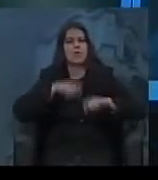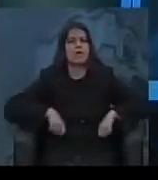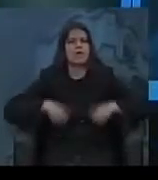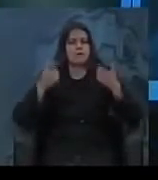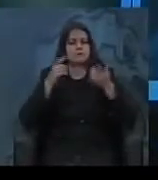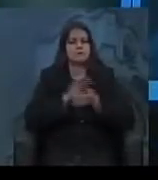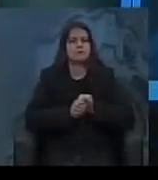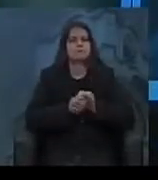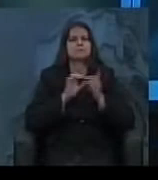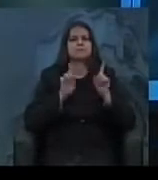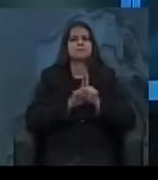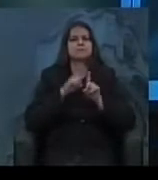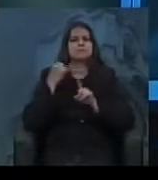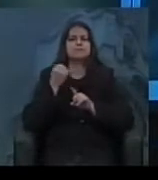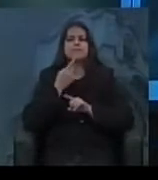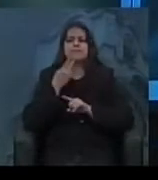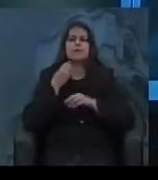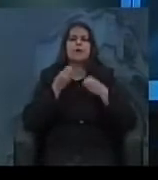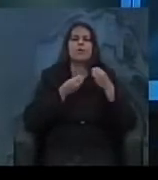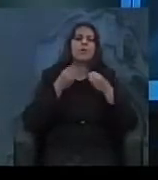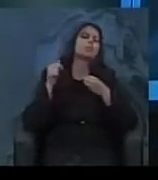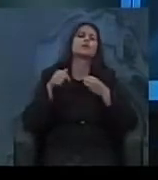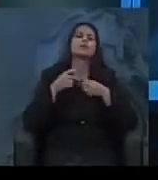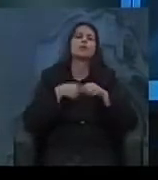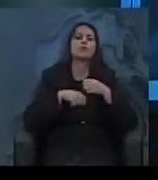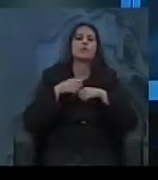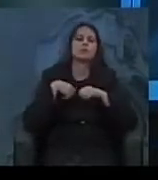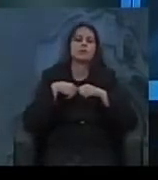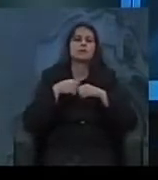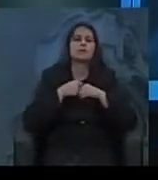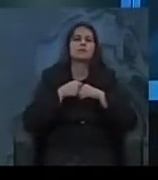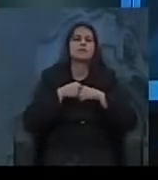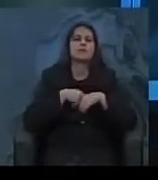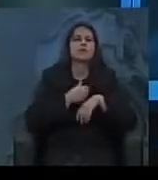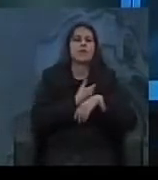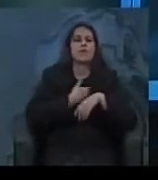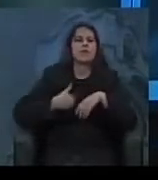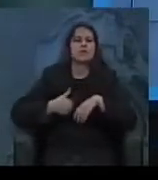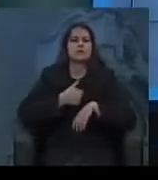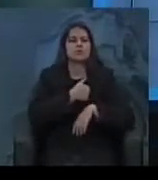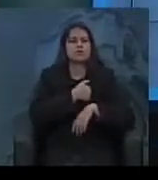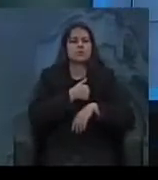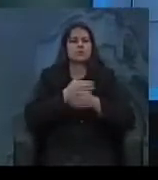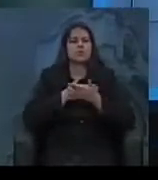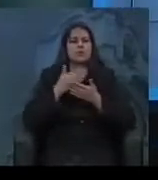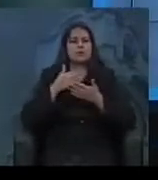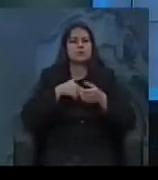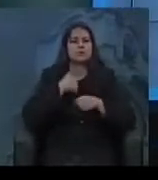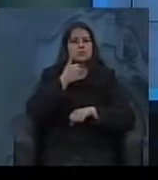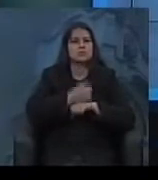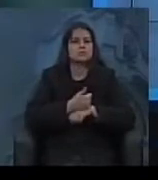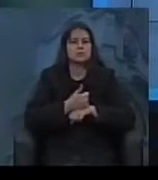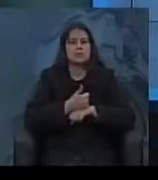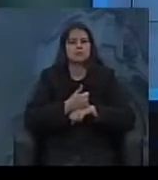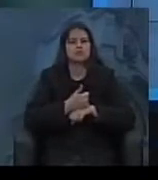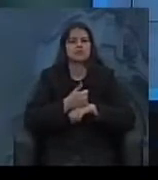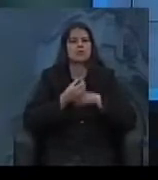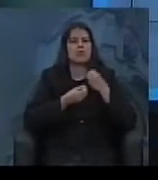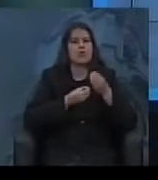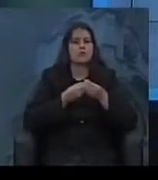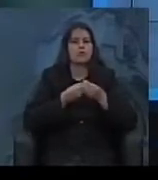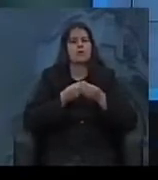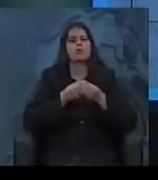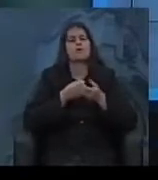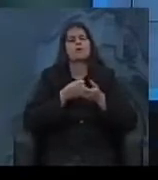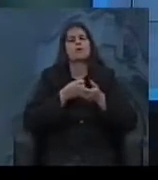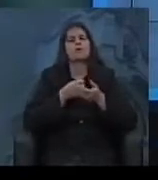É interessante frisar, também, que, na esfera econômica, nesse período, o governo Vargas vai começar o processo de substituição de importações focado nos bens não